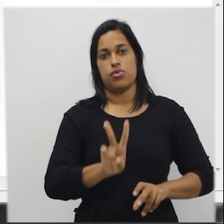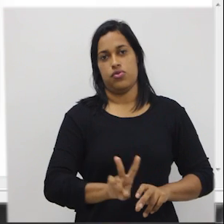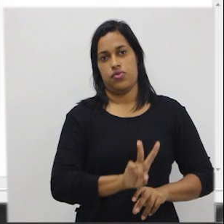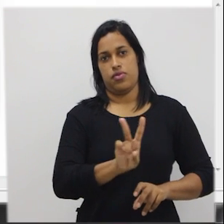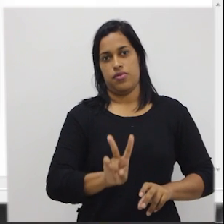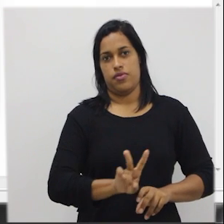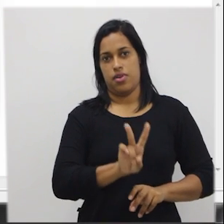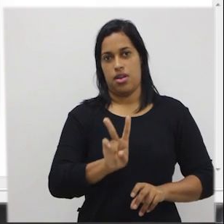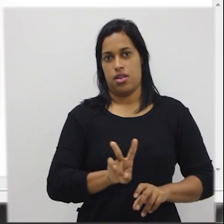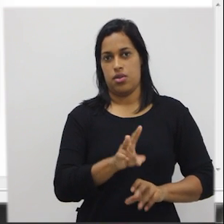elas foram armazenando o o o o o o